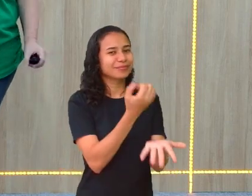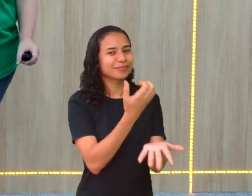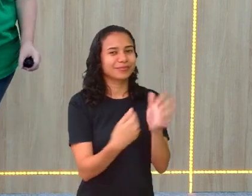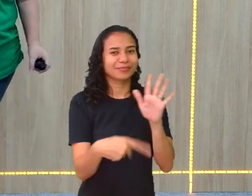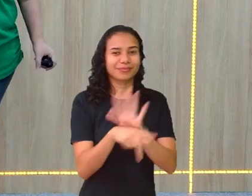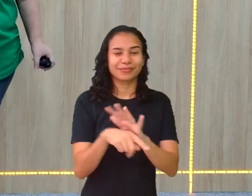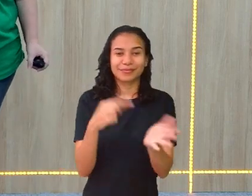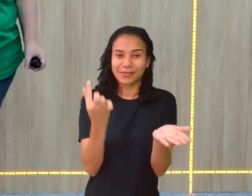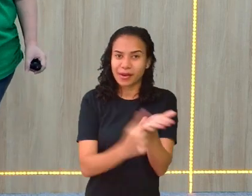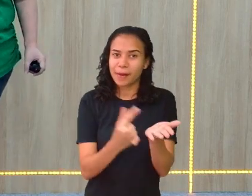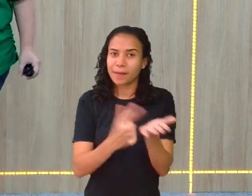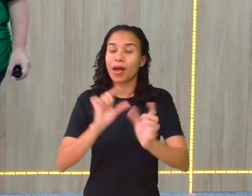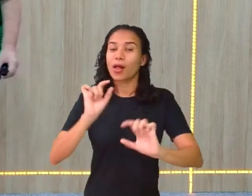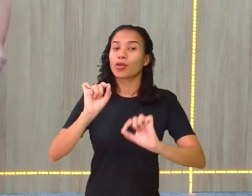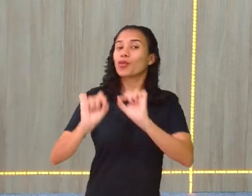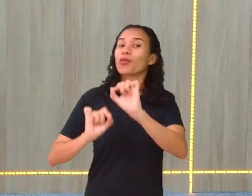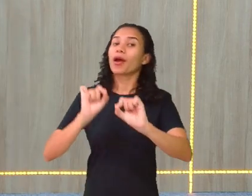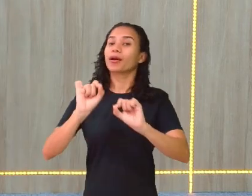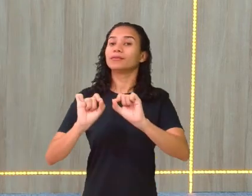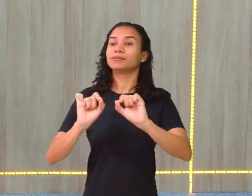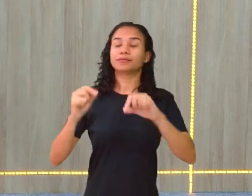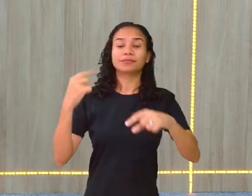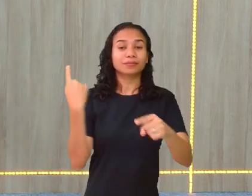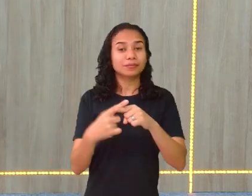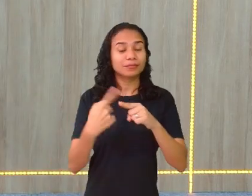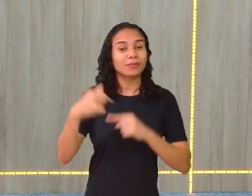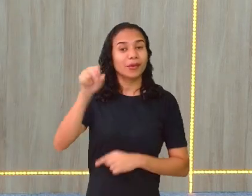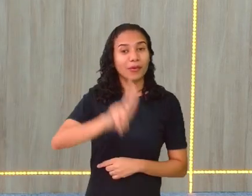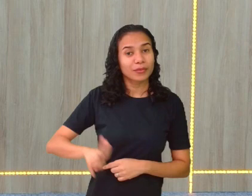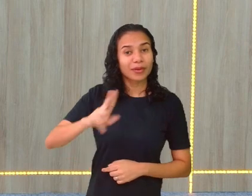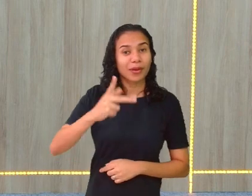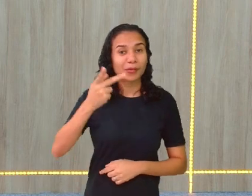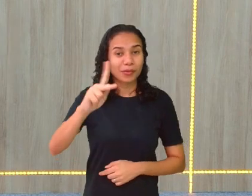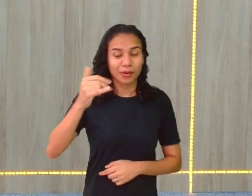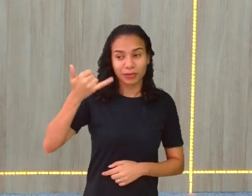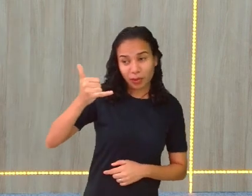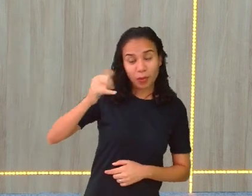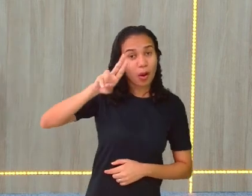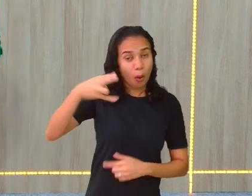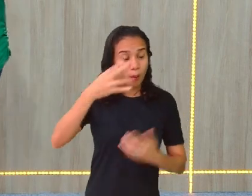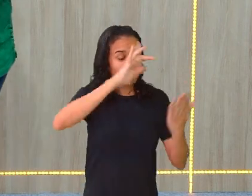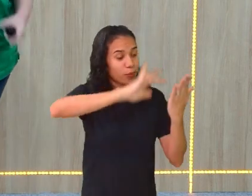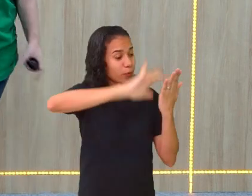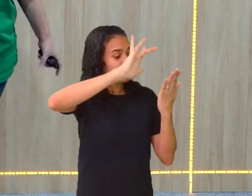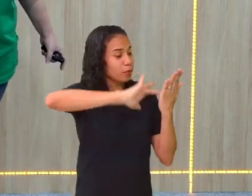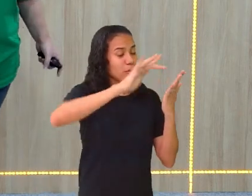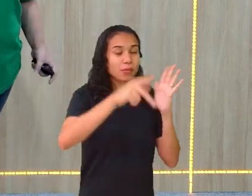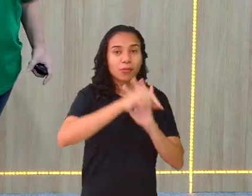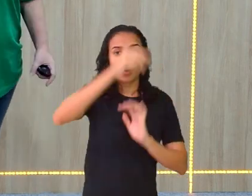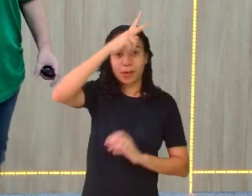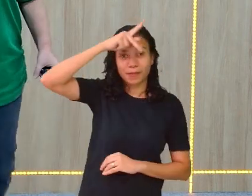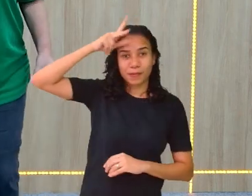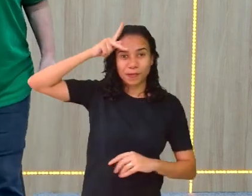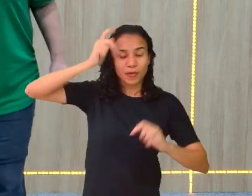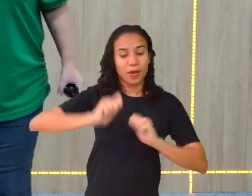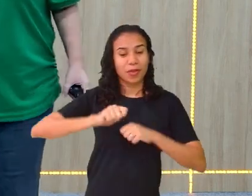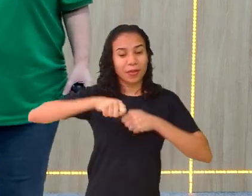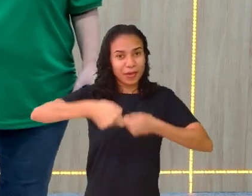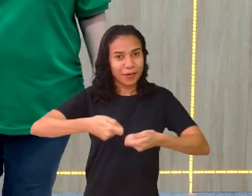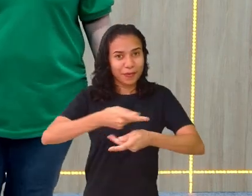aplicativo. Para quê? Porque através do teu celular ou do teu tablet, que a prefeitura te entregou,